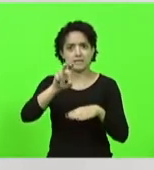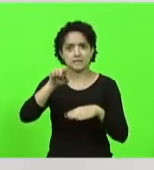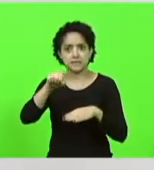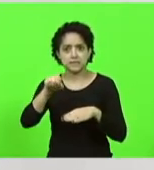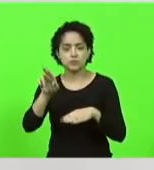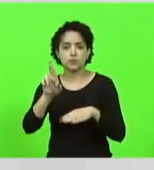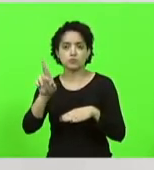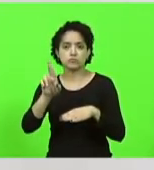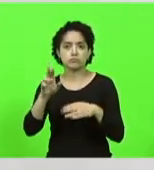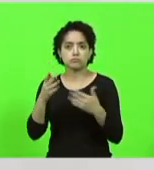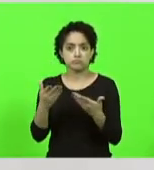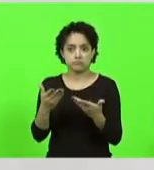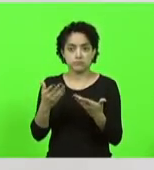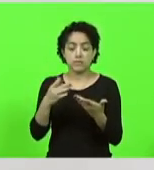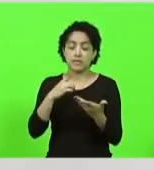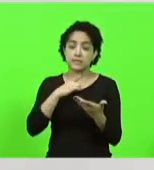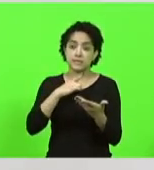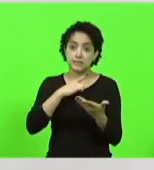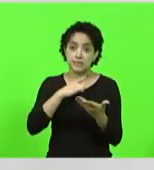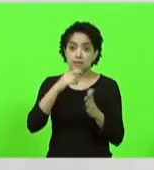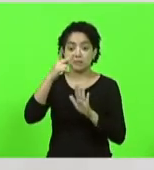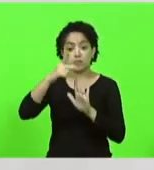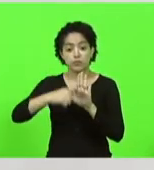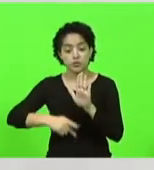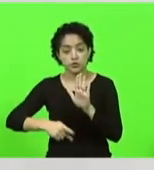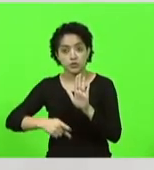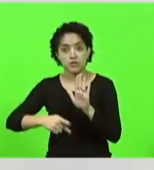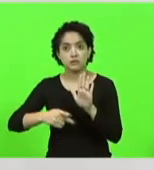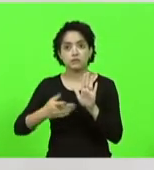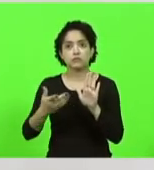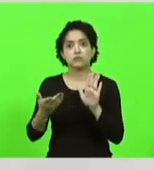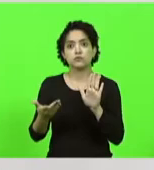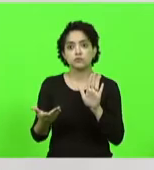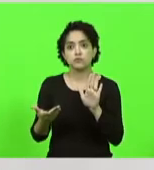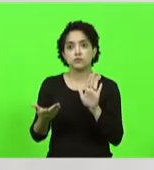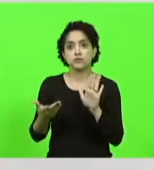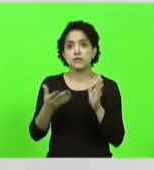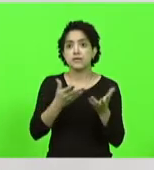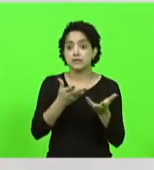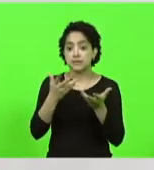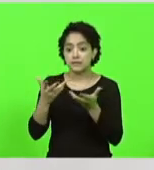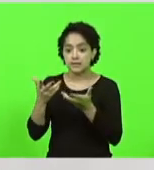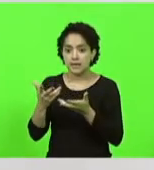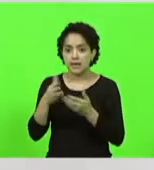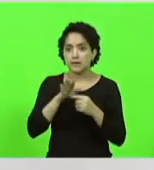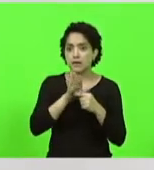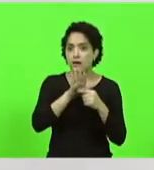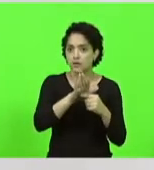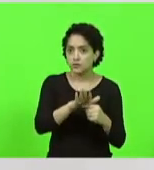nós temos aqui projetos que querem beneficiar